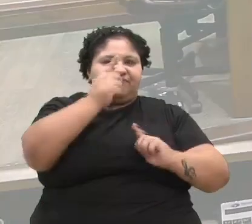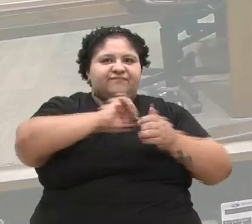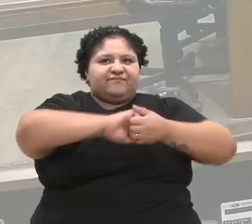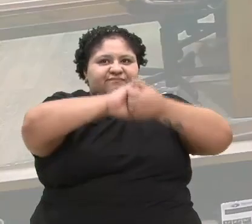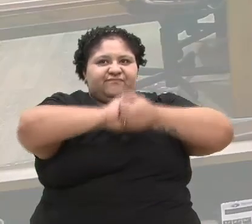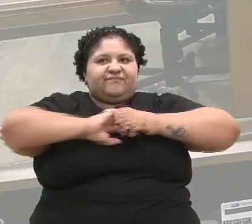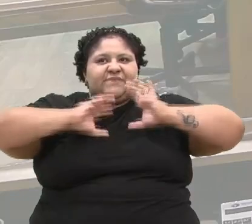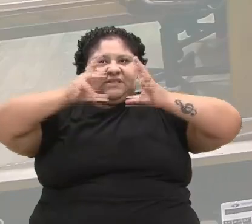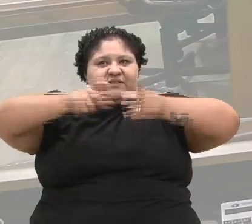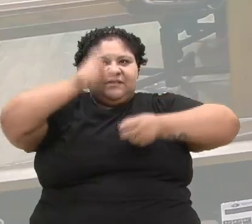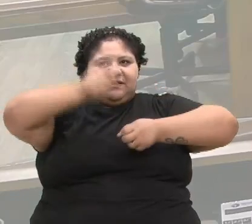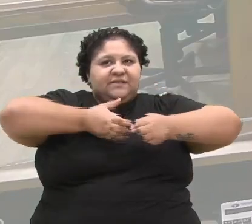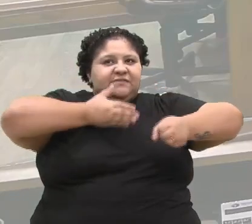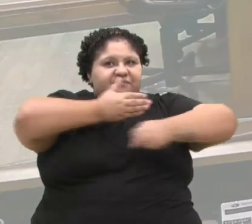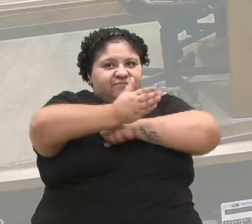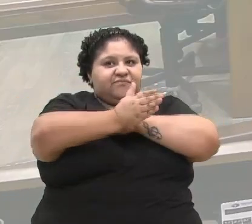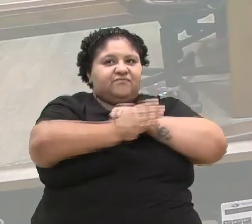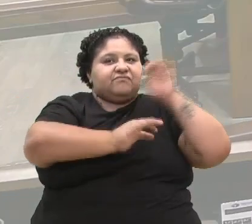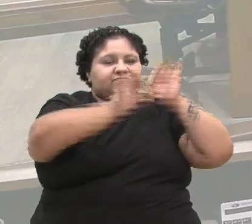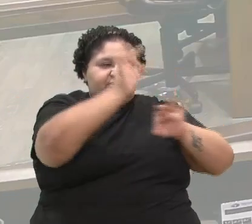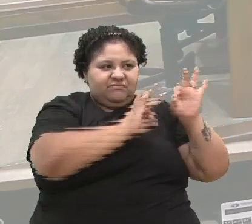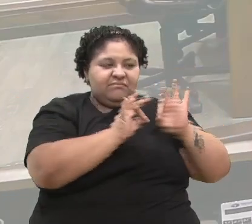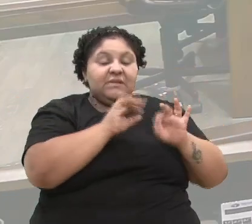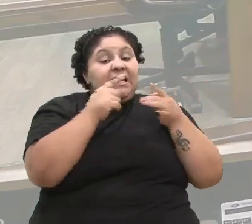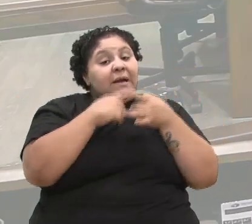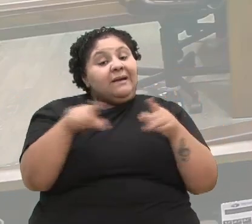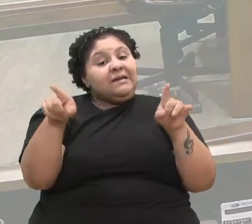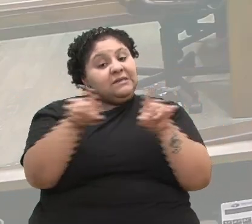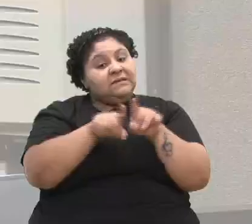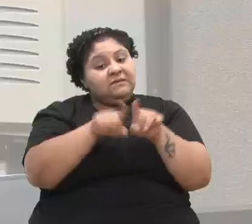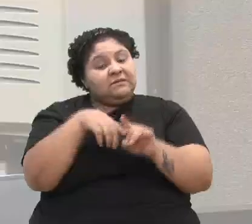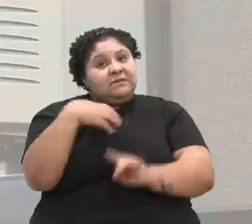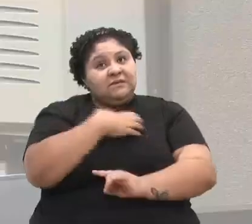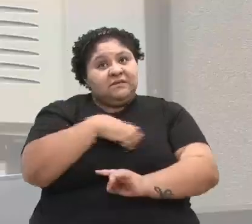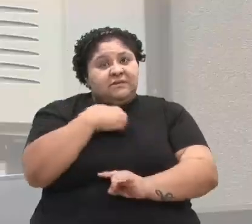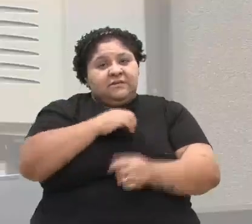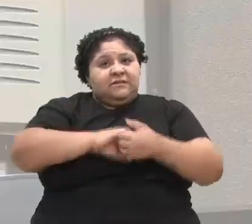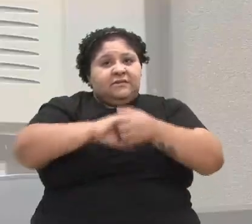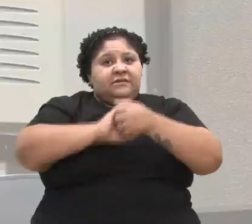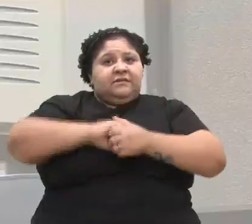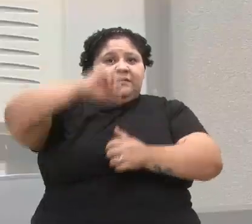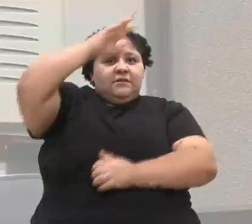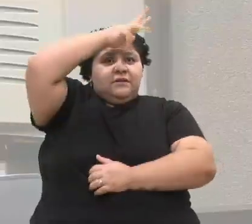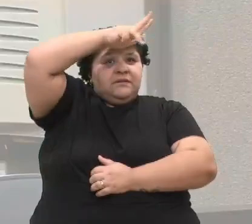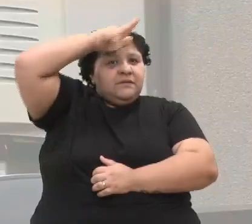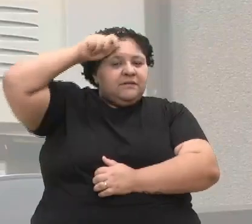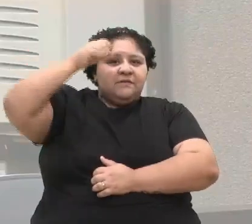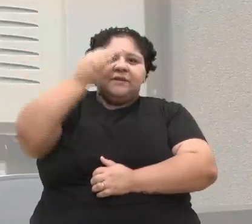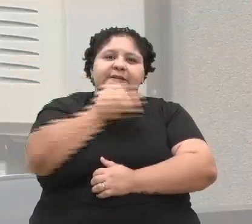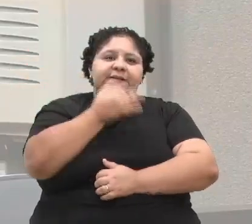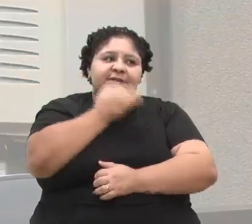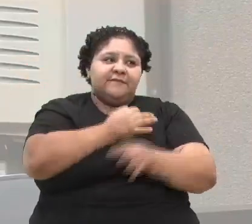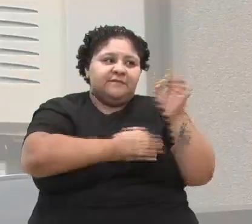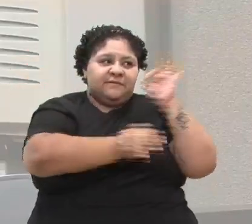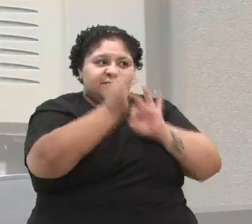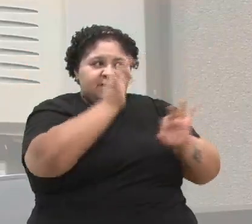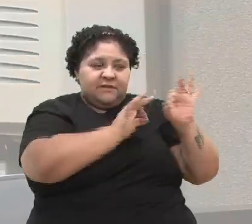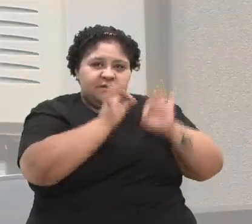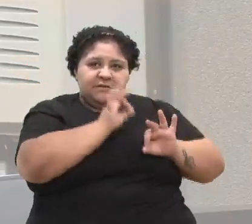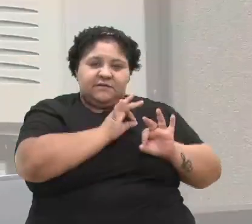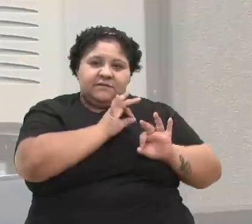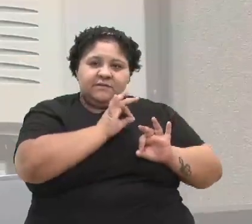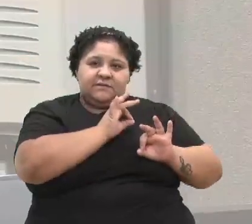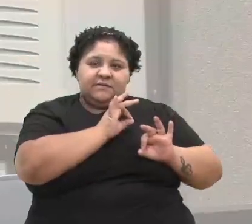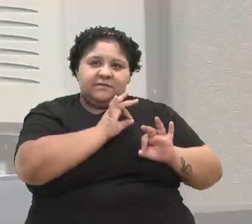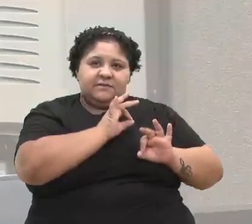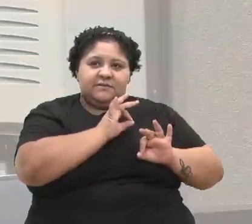todos os envolvidos na organização, mas também um modo especial cumprimentar a Prefeitura de Caxias do Sul pela organização e disponibilização ali